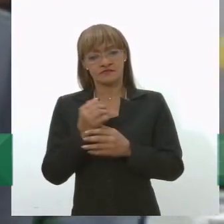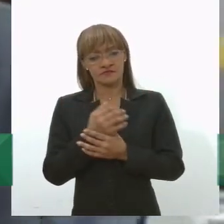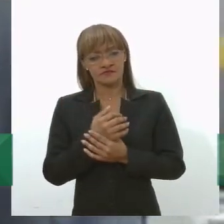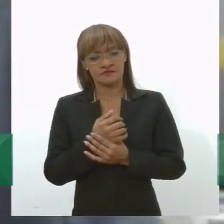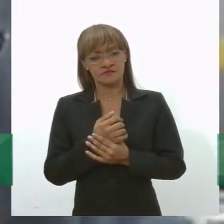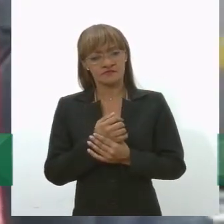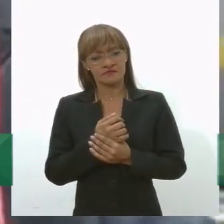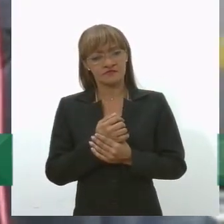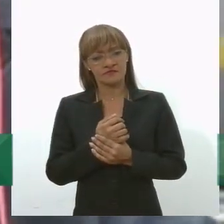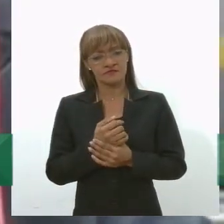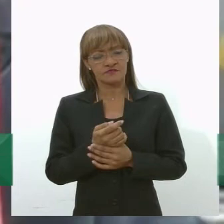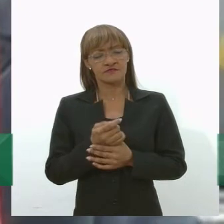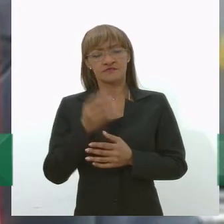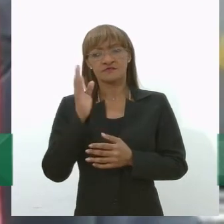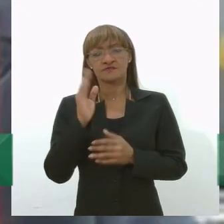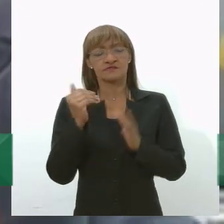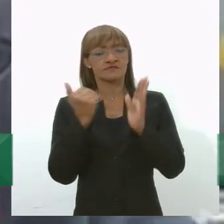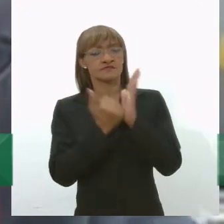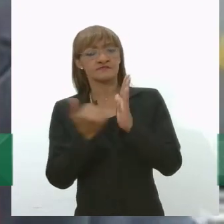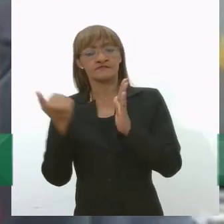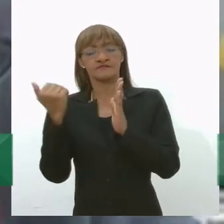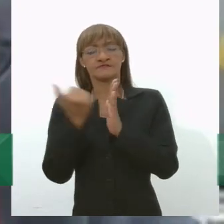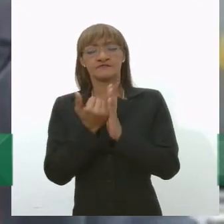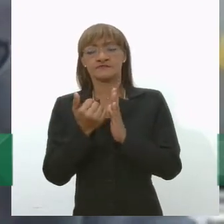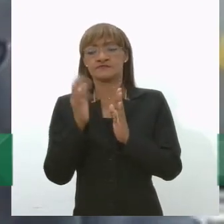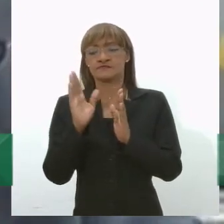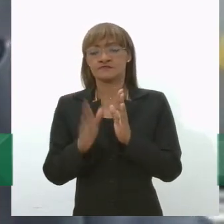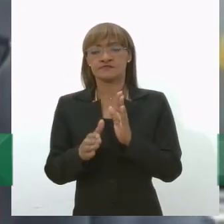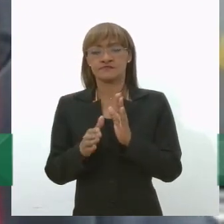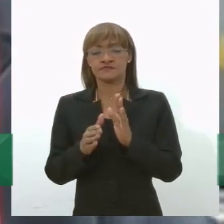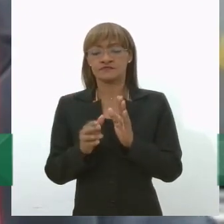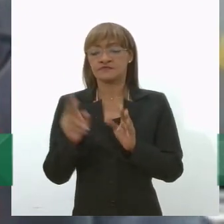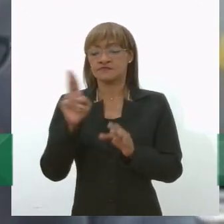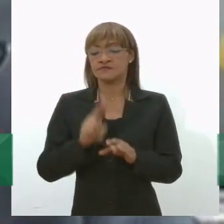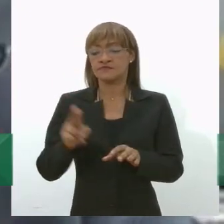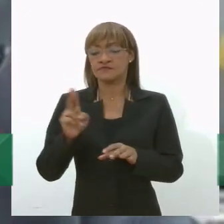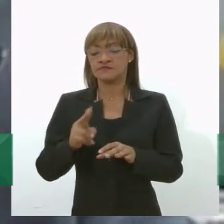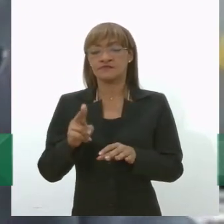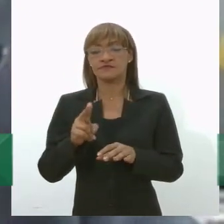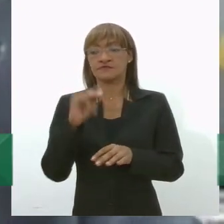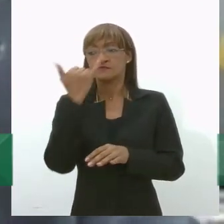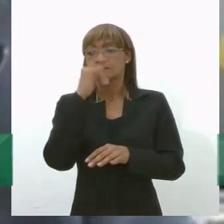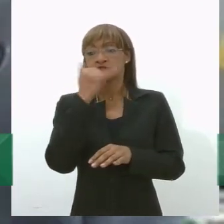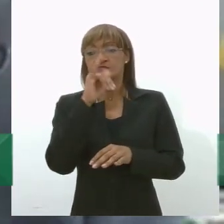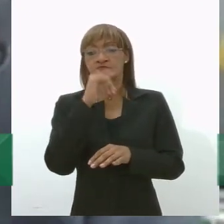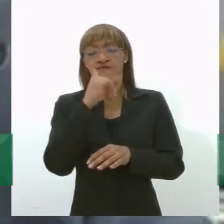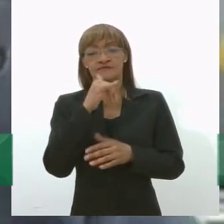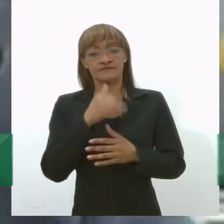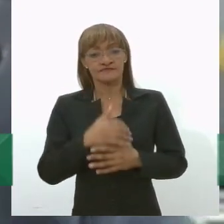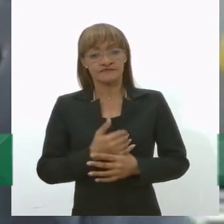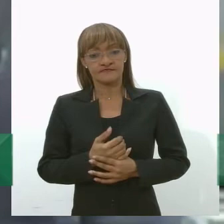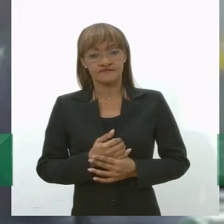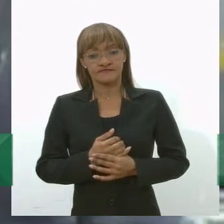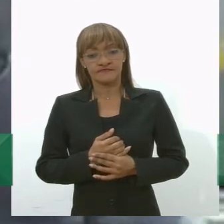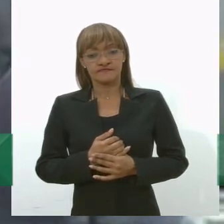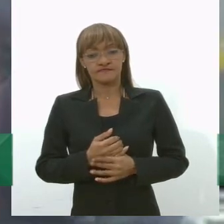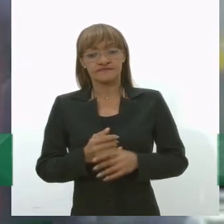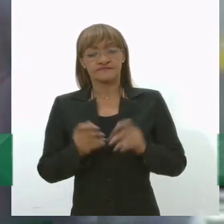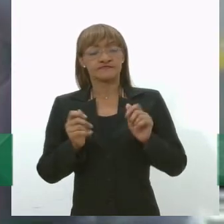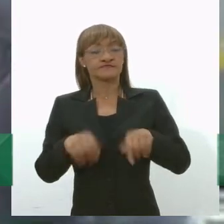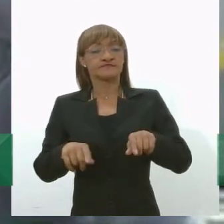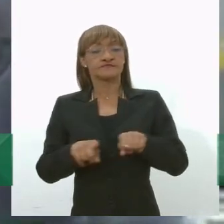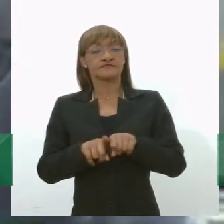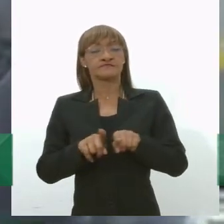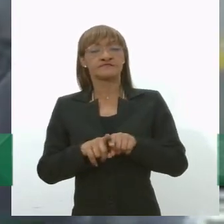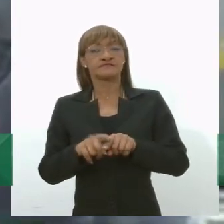potencial mais ou menos é utilizado atualmente para gerar energia elétrica você poderia utilizar por exemplo se